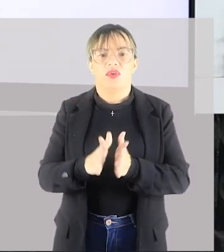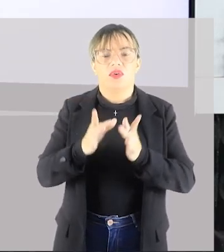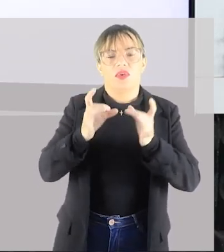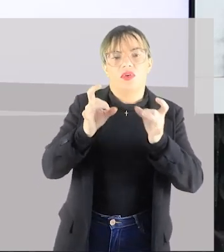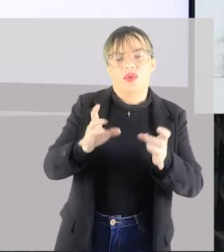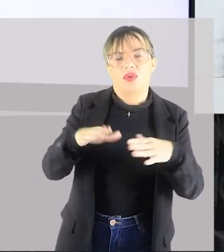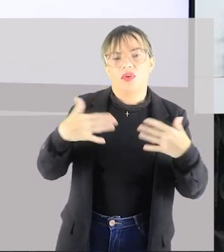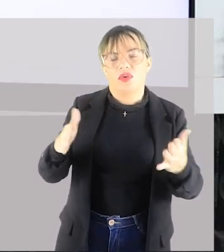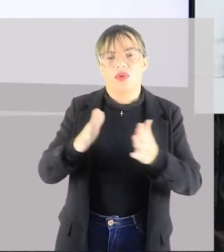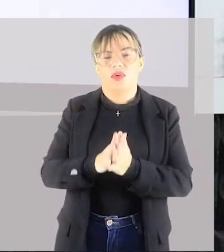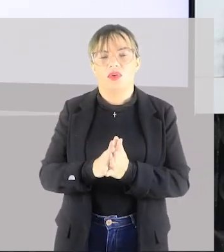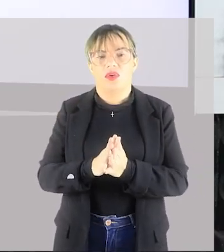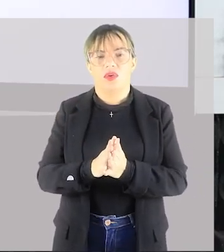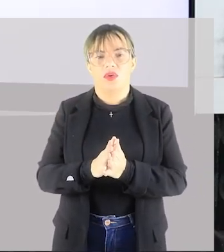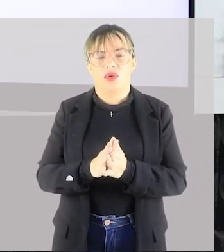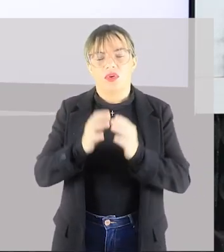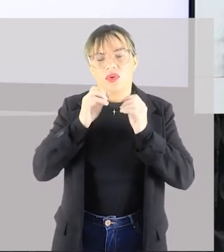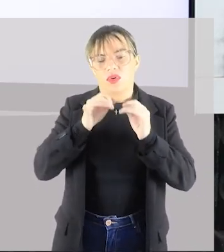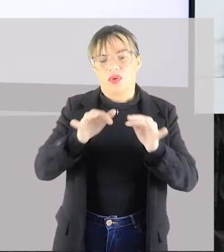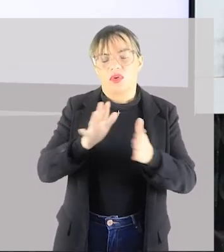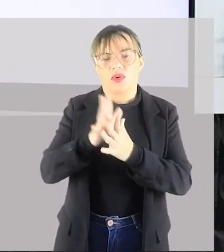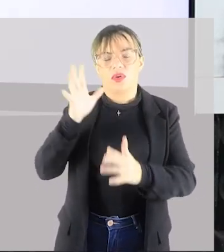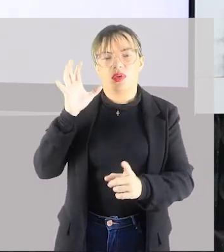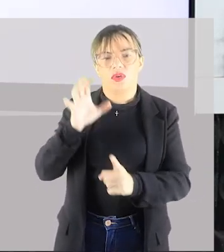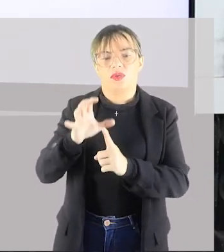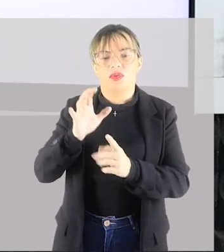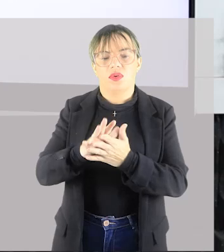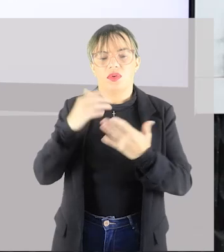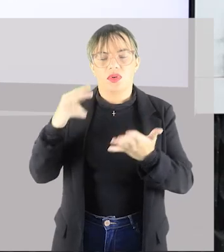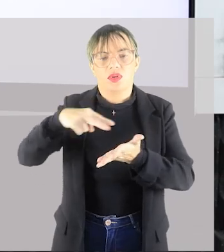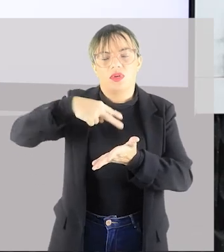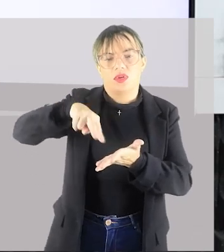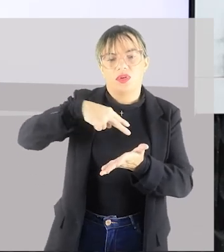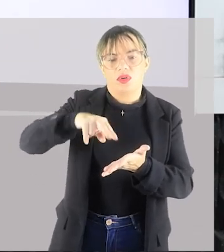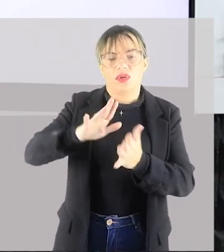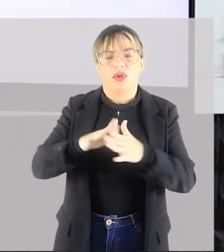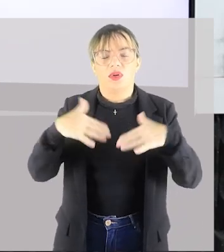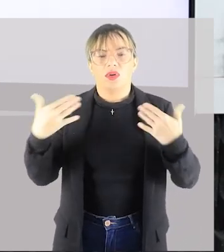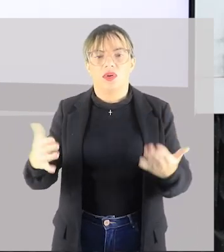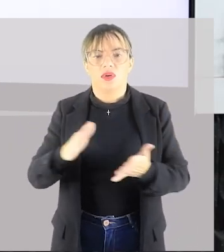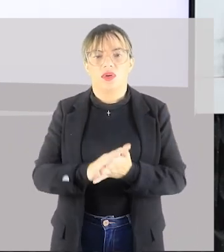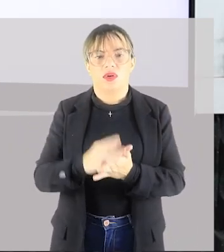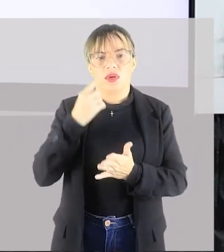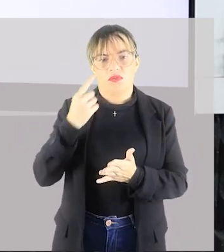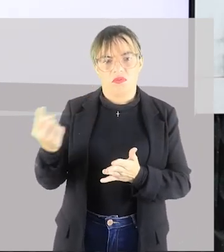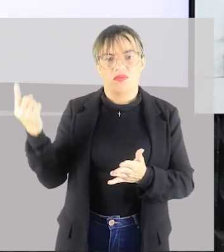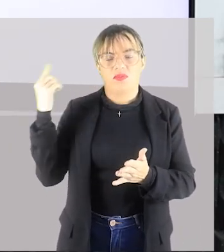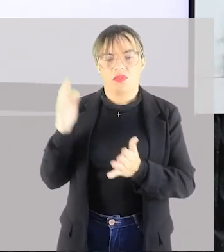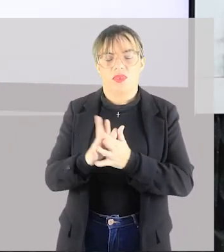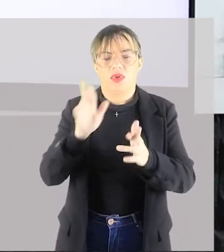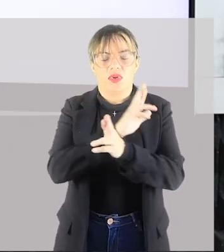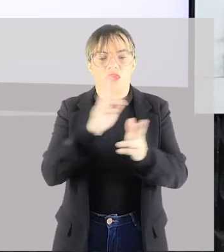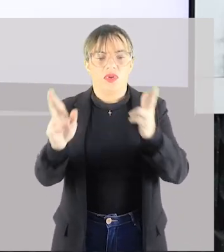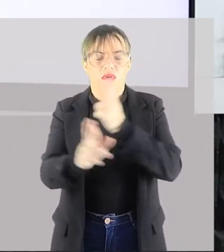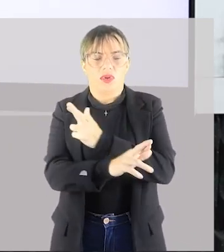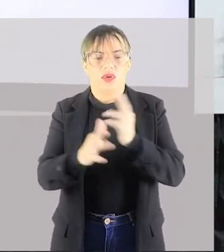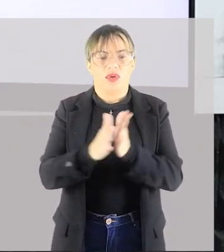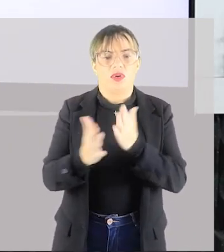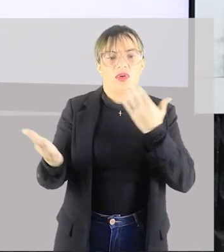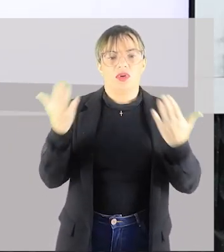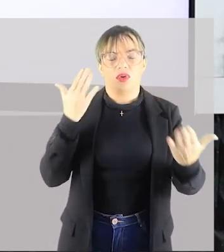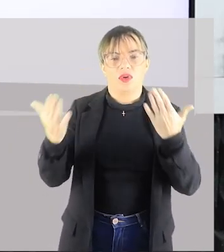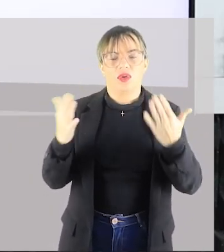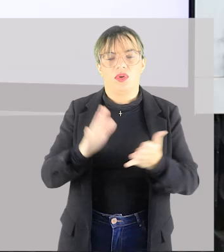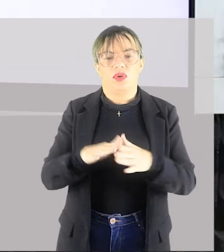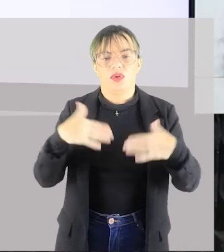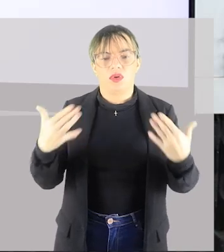com aquela manifestação, com aquela dança. Então, essa é a relação da dança com